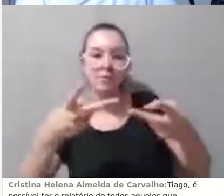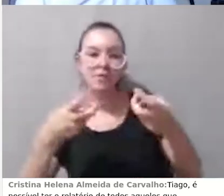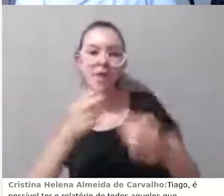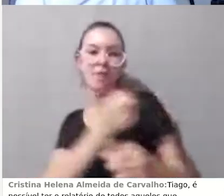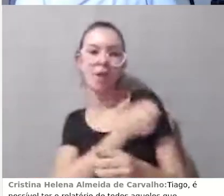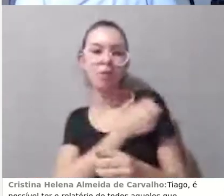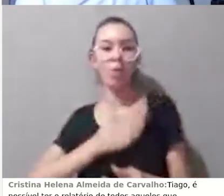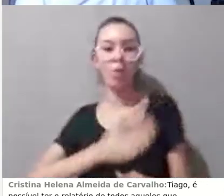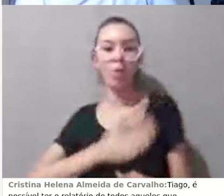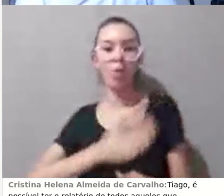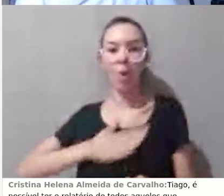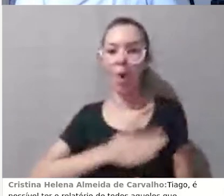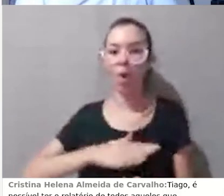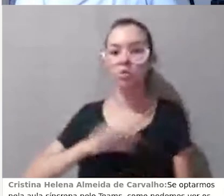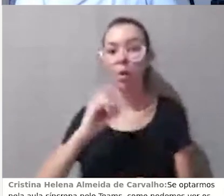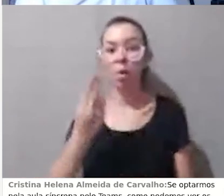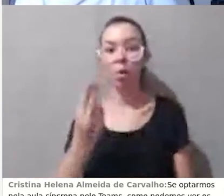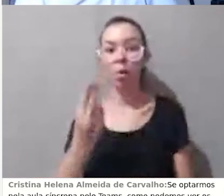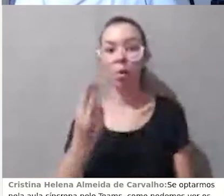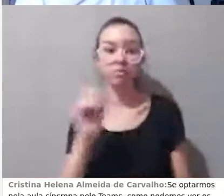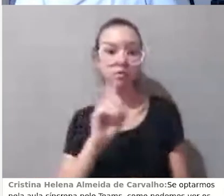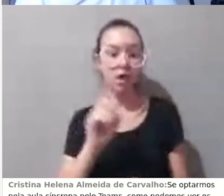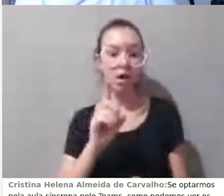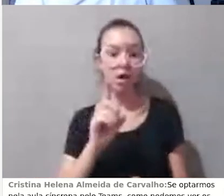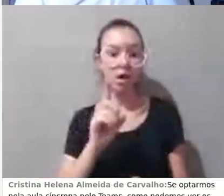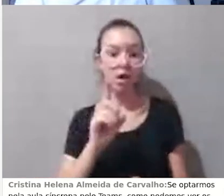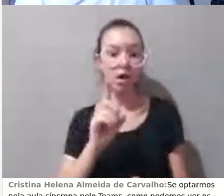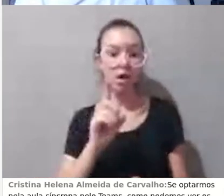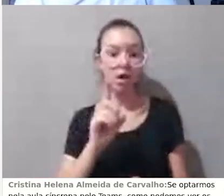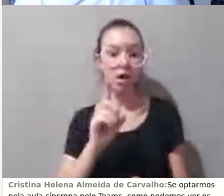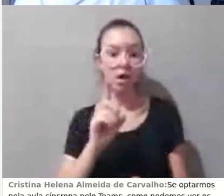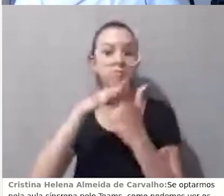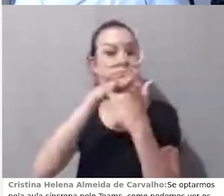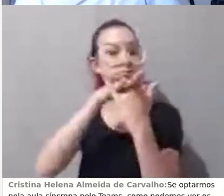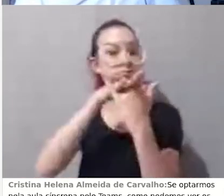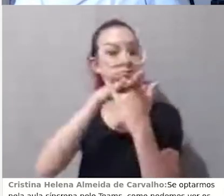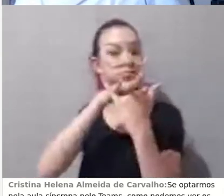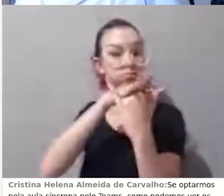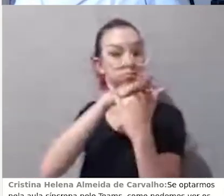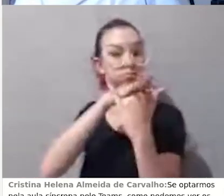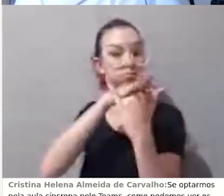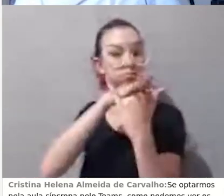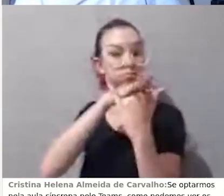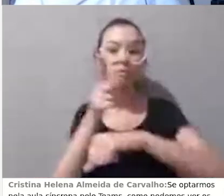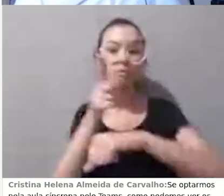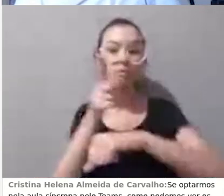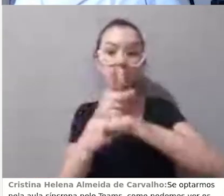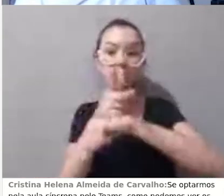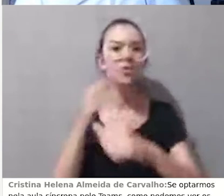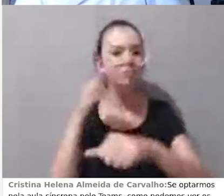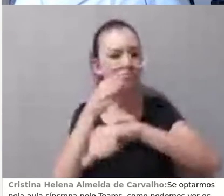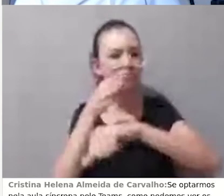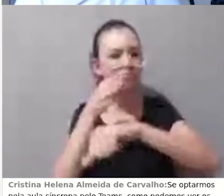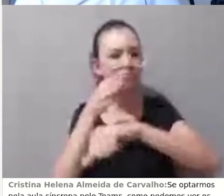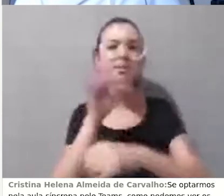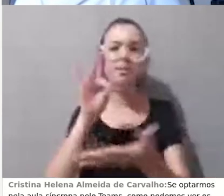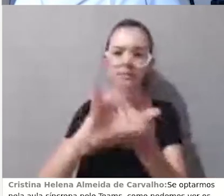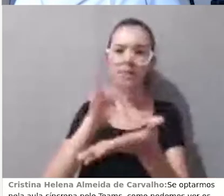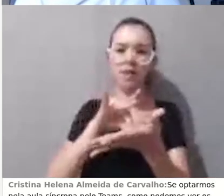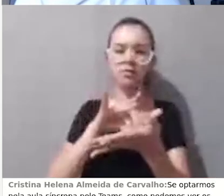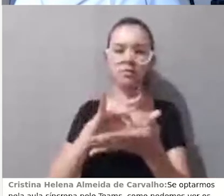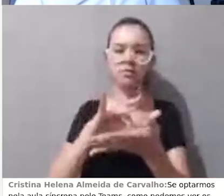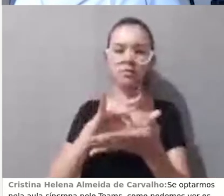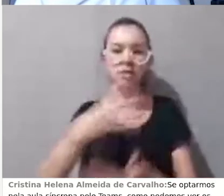coloca um vídeo, por exemplo, do YouTube, eles acessam esse vídeo, então dá para vocês sentirem um pouco